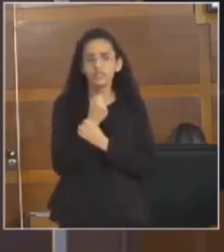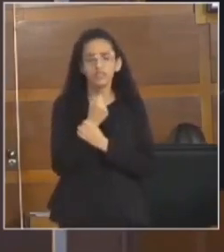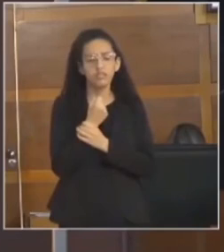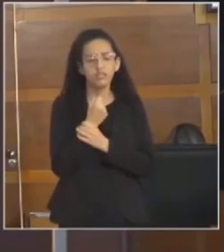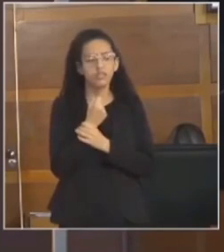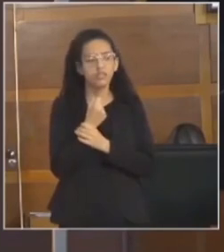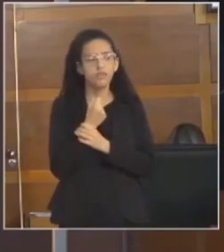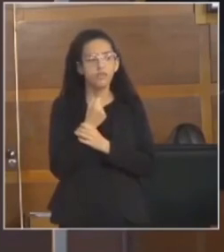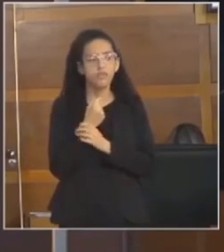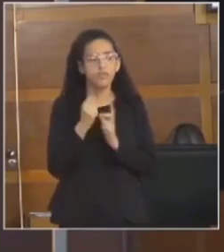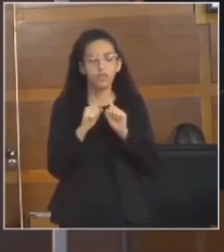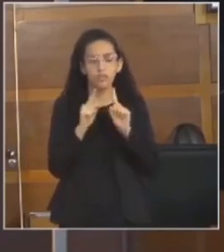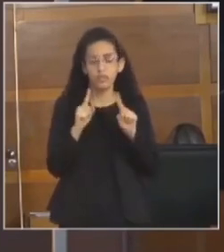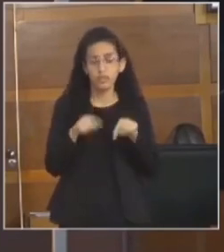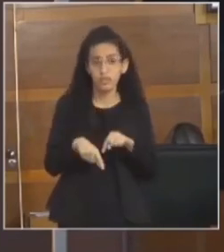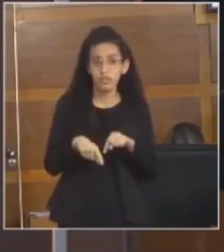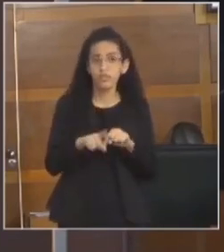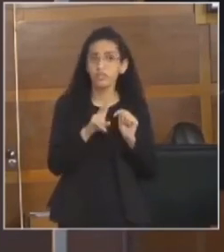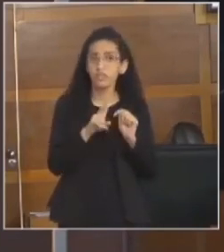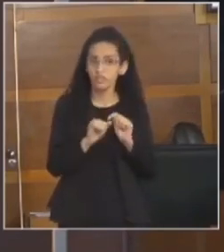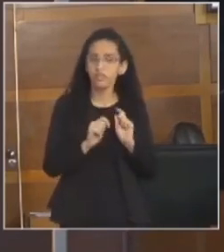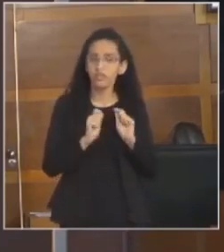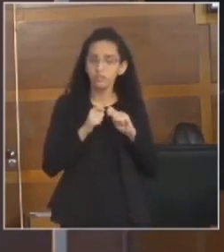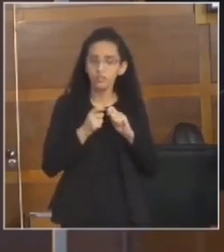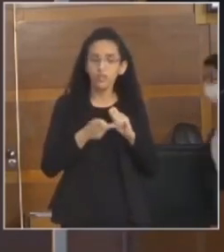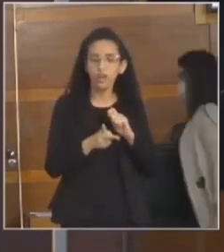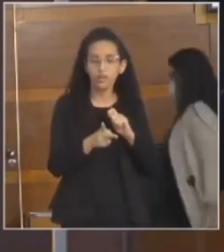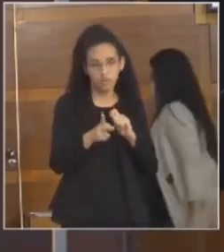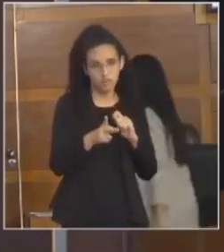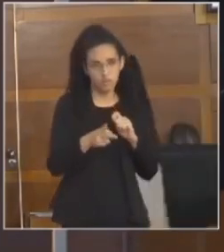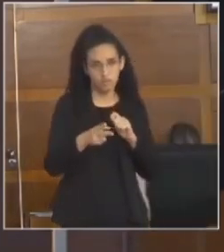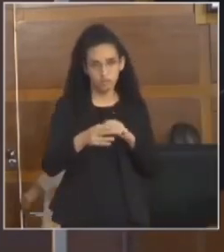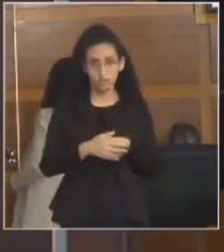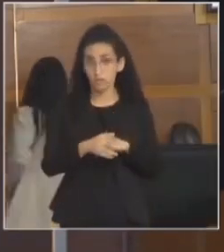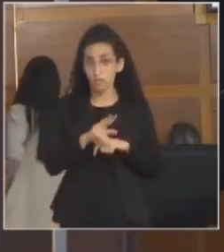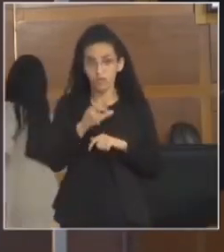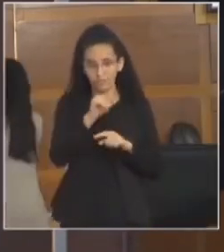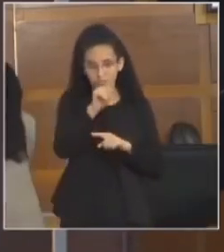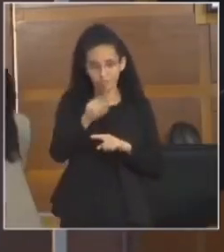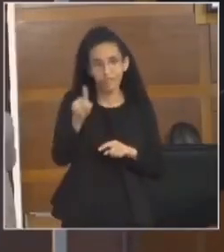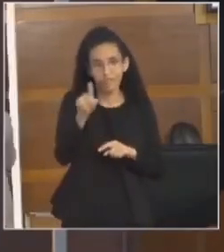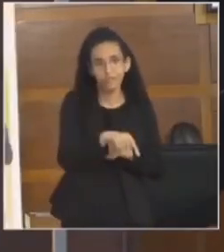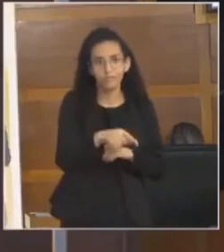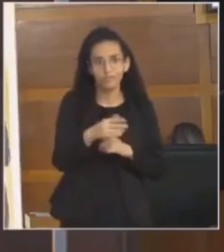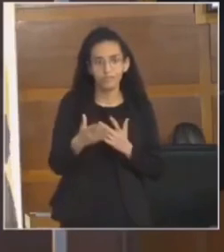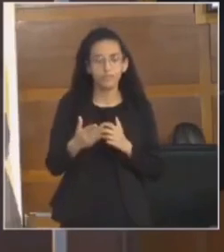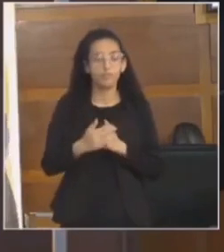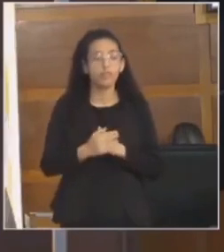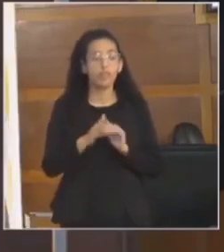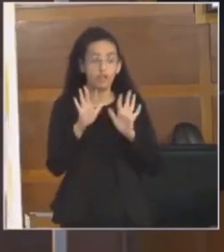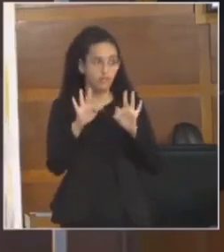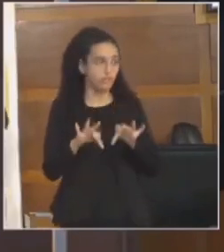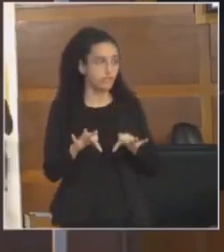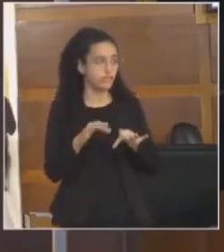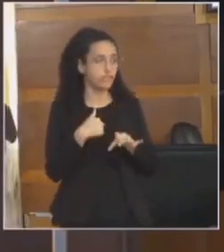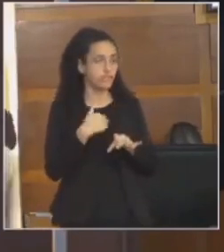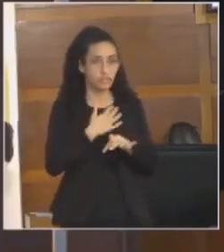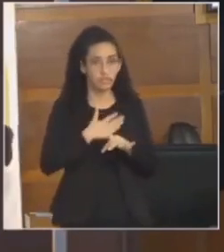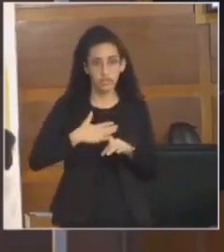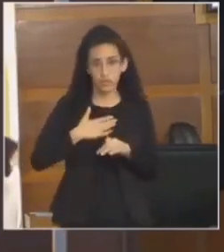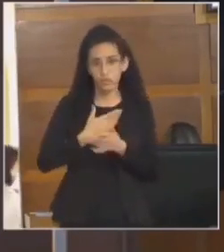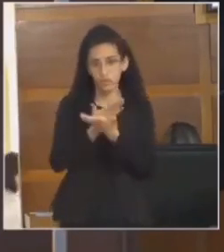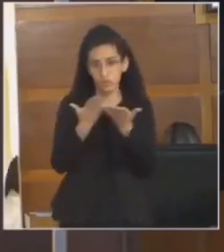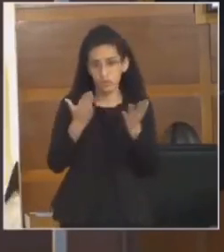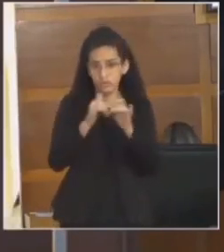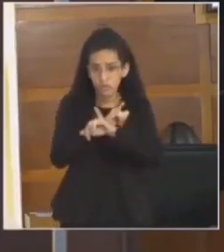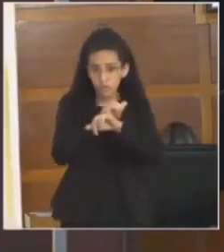o serviço não vai ser inviabilizado de uma hora para outra. Então, para finalizar, eu quero ressaltar para todos que me